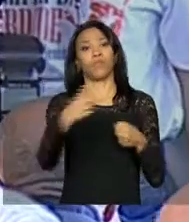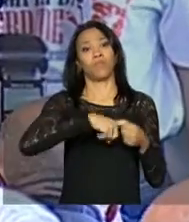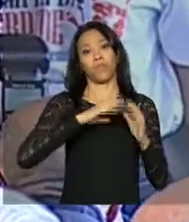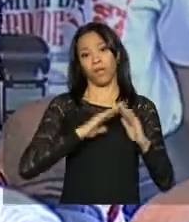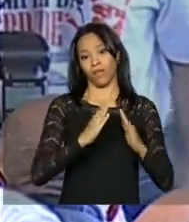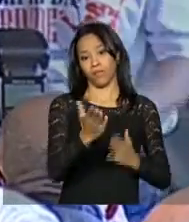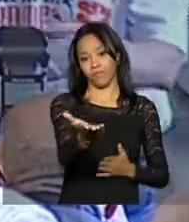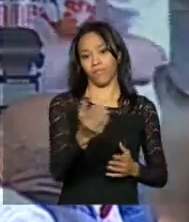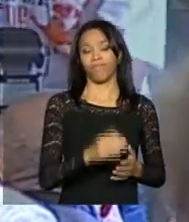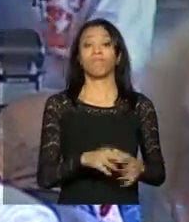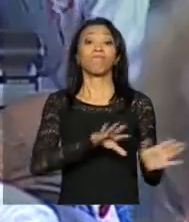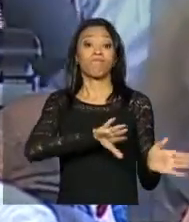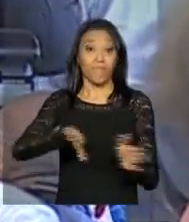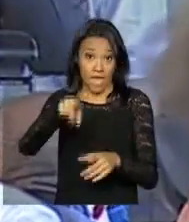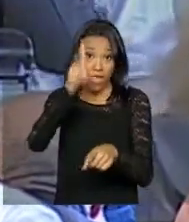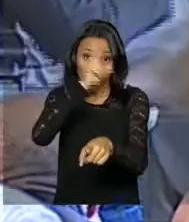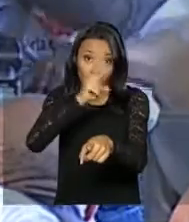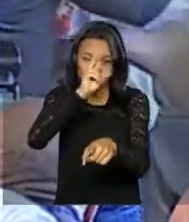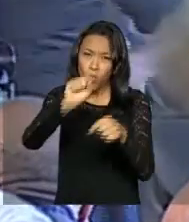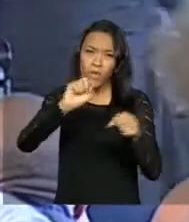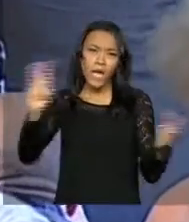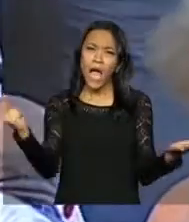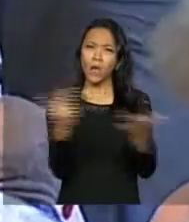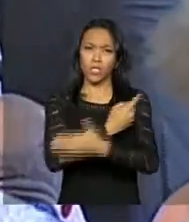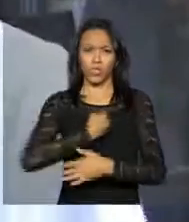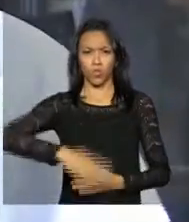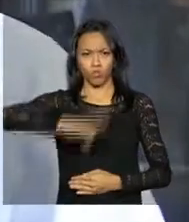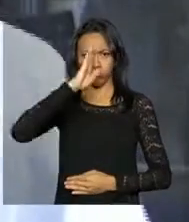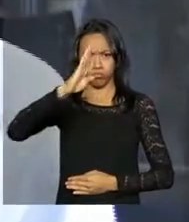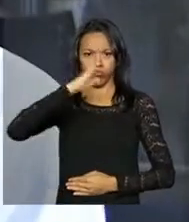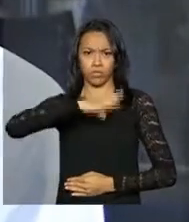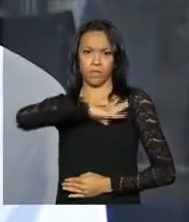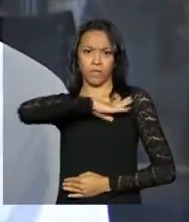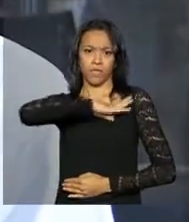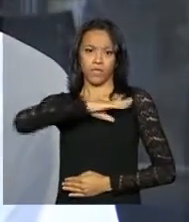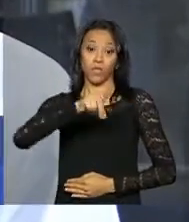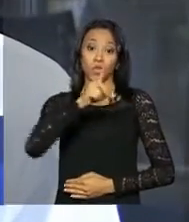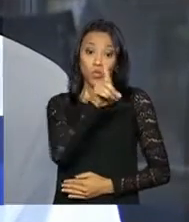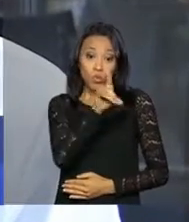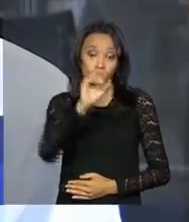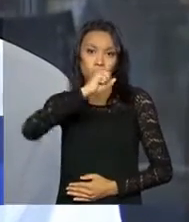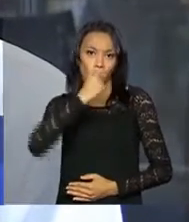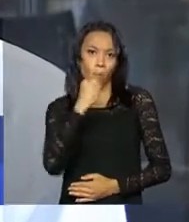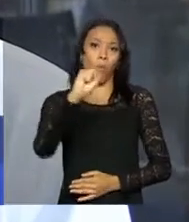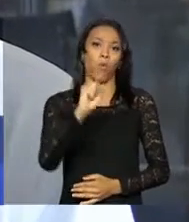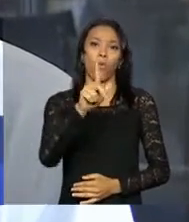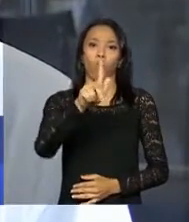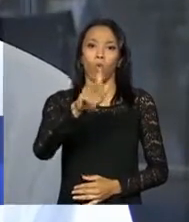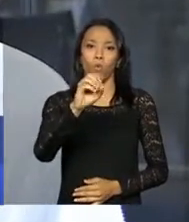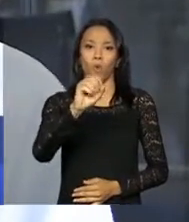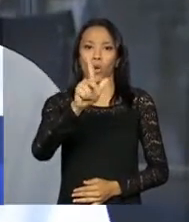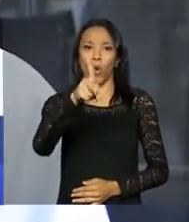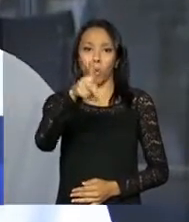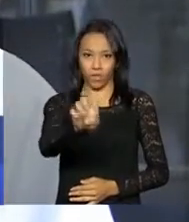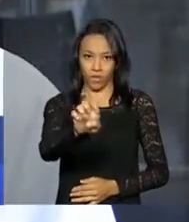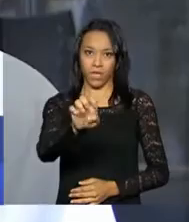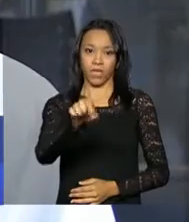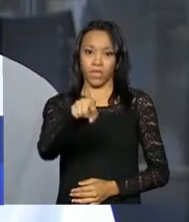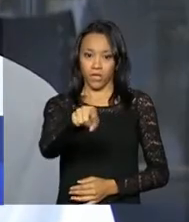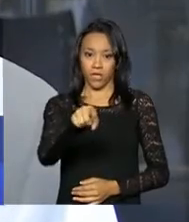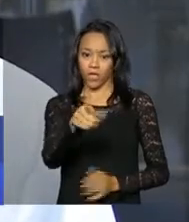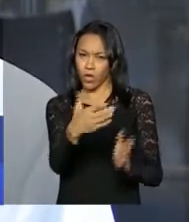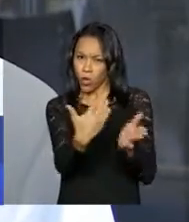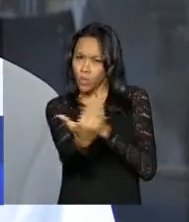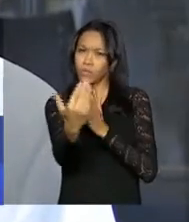casa. Eles ainda se lembram de como a ditadura se instalou no país. No dia do golpe, em Minas, começou no dia